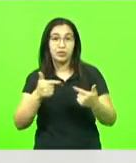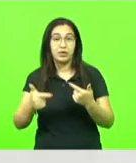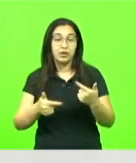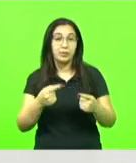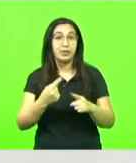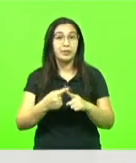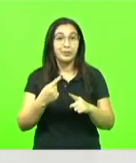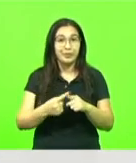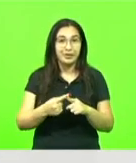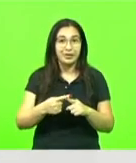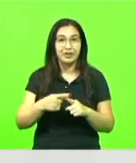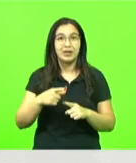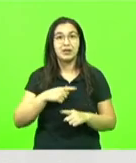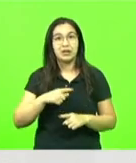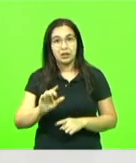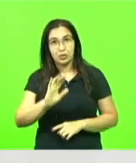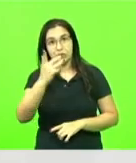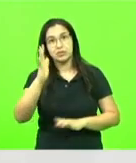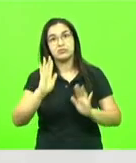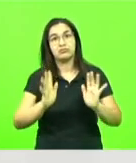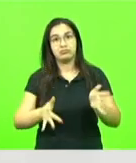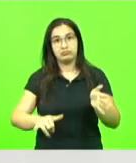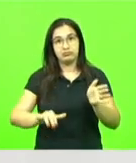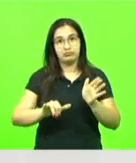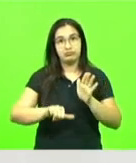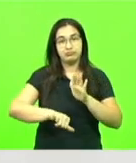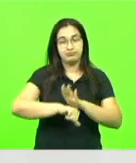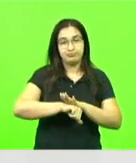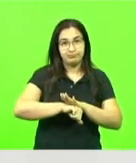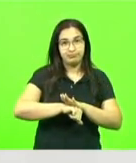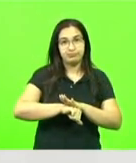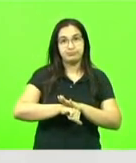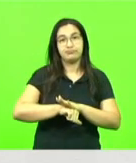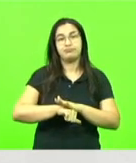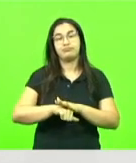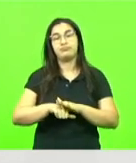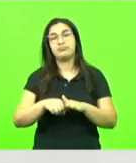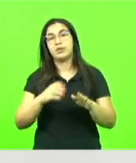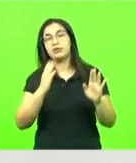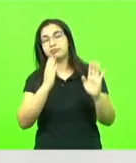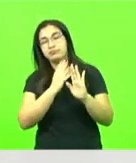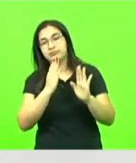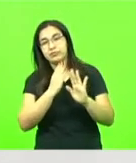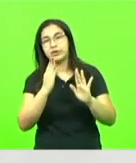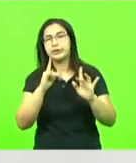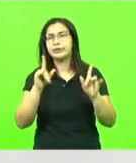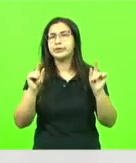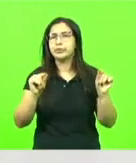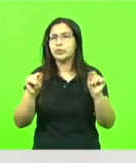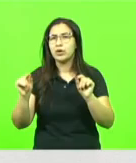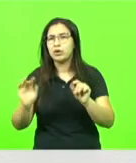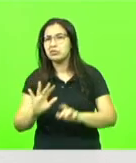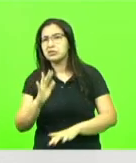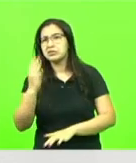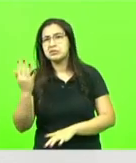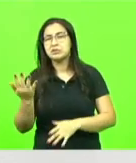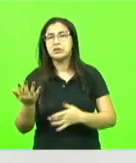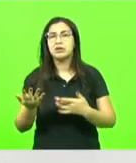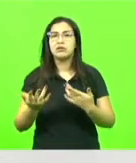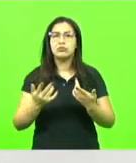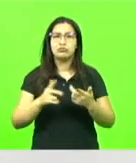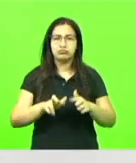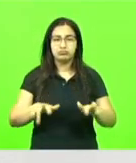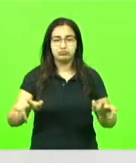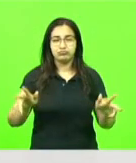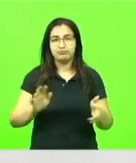que foi furtado o portão, entra em campo, daí a polícia civil para investigar quem é o sujeito que levou o portão e o foi feito com ele e onde ele foi parar.